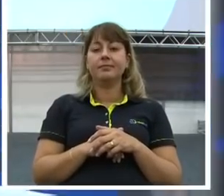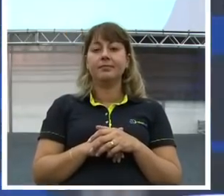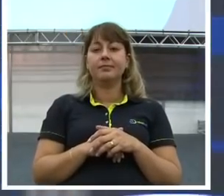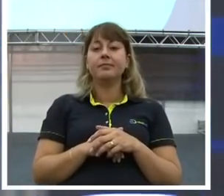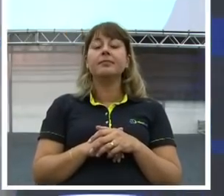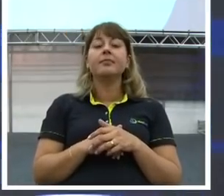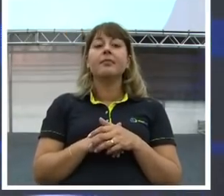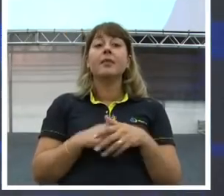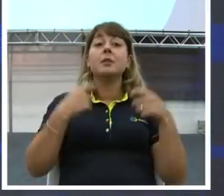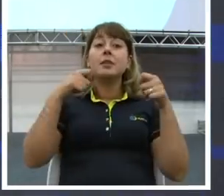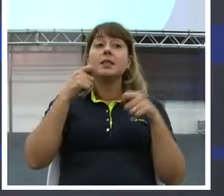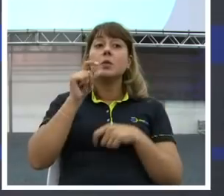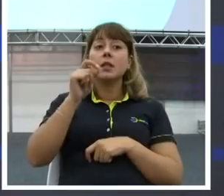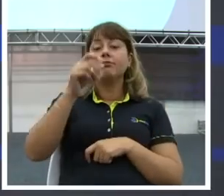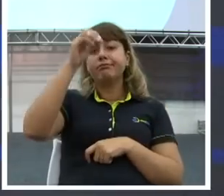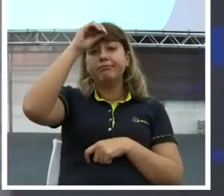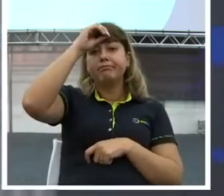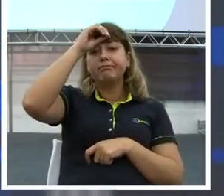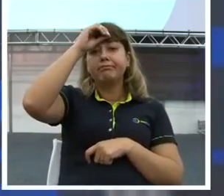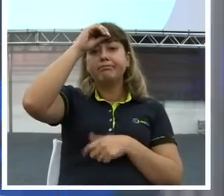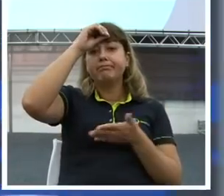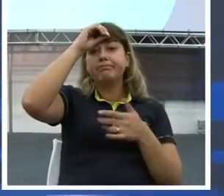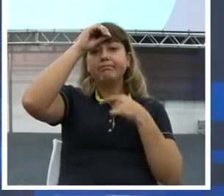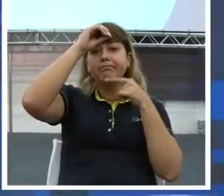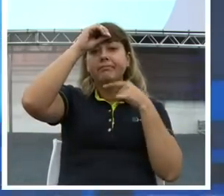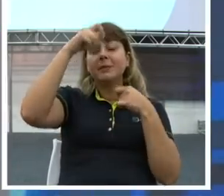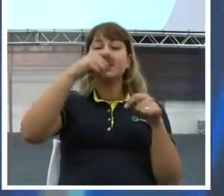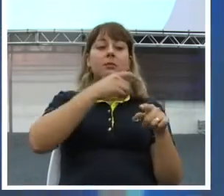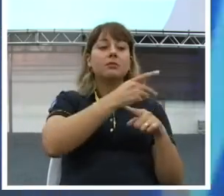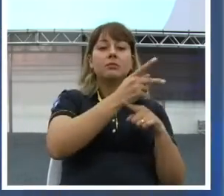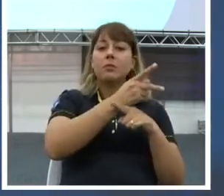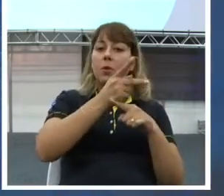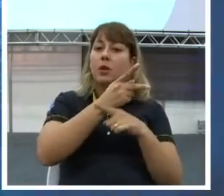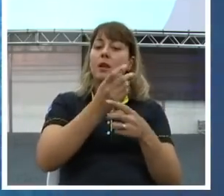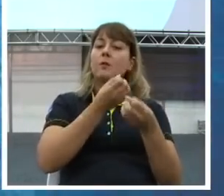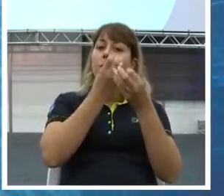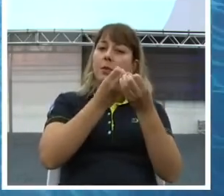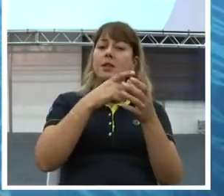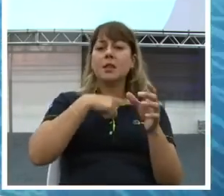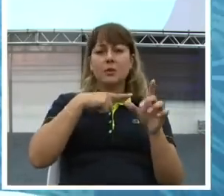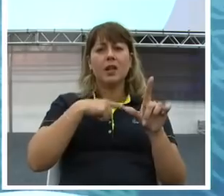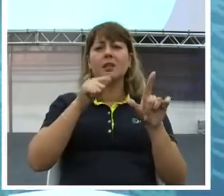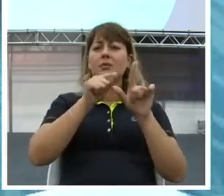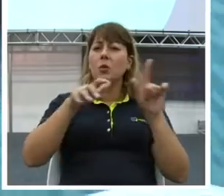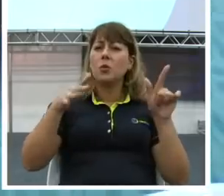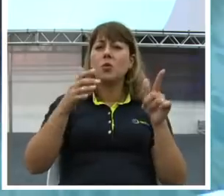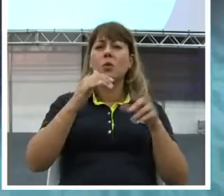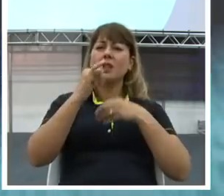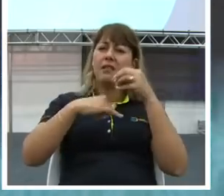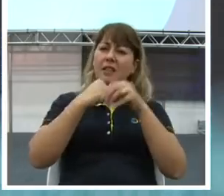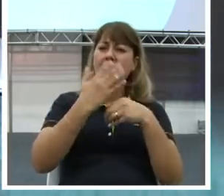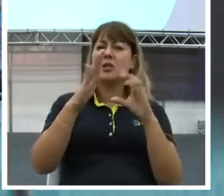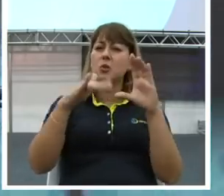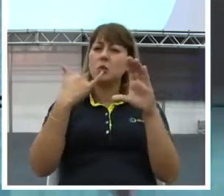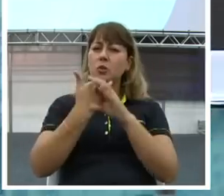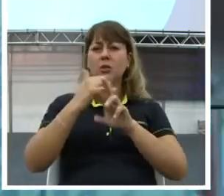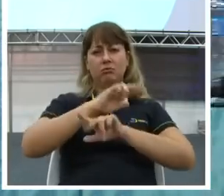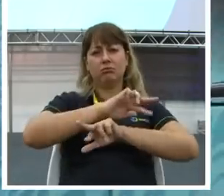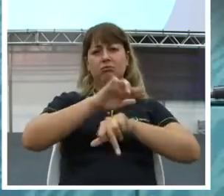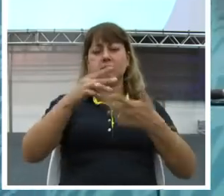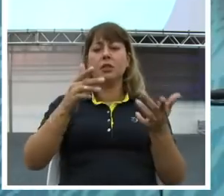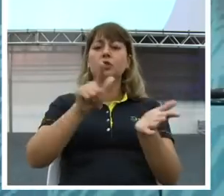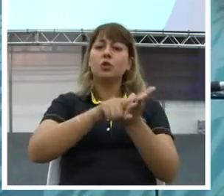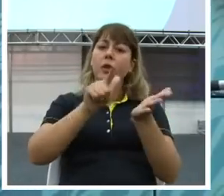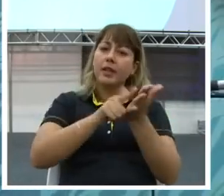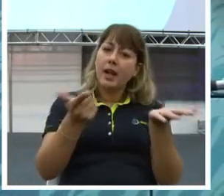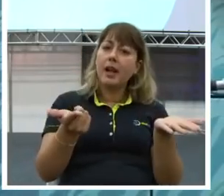Busque informações. Tá? Com quem já alcançou. Com mídia. Hoje isso é muito fácil. Preparo. Preparo